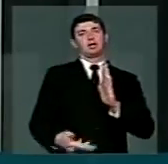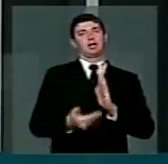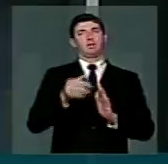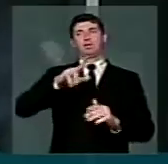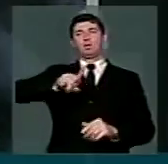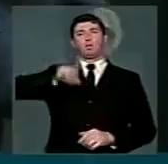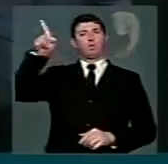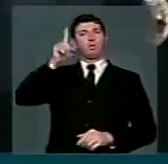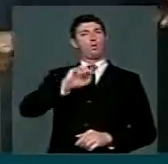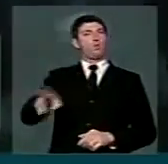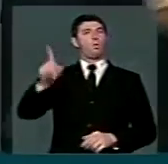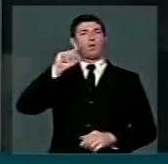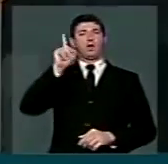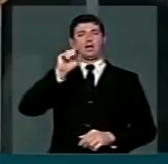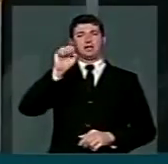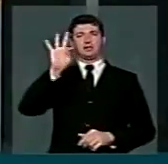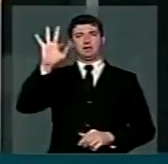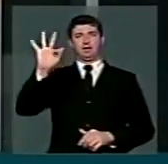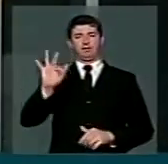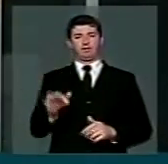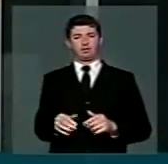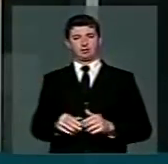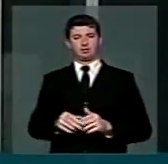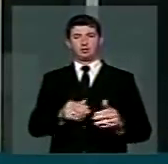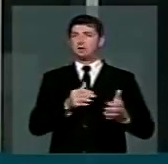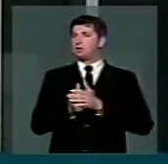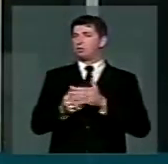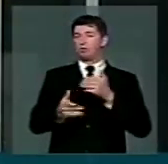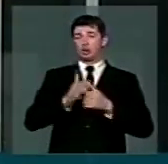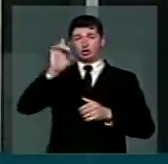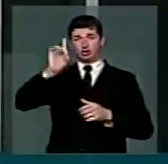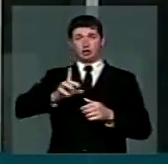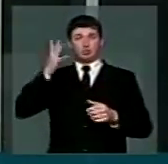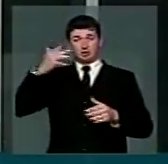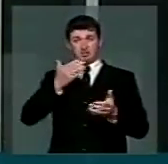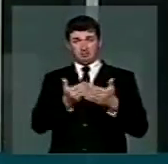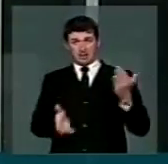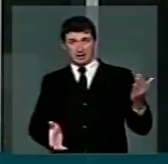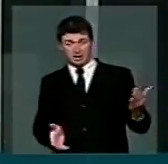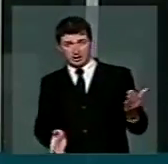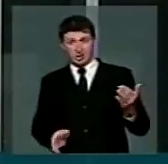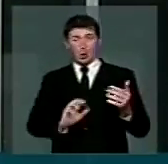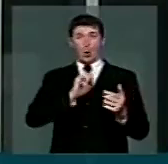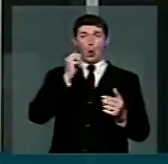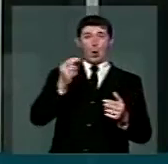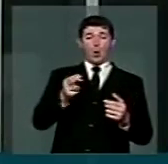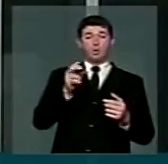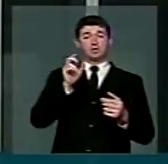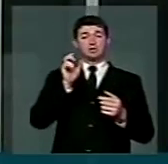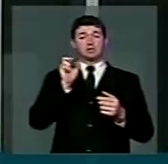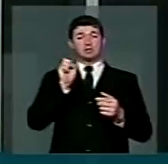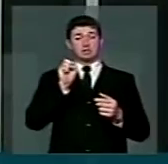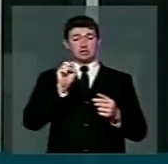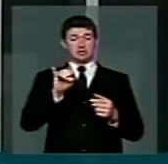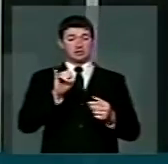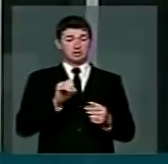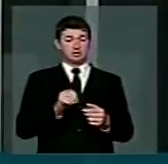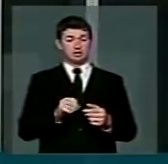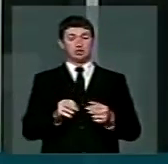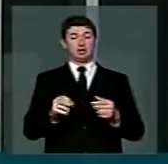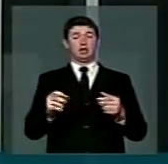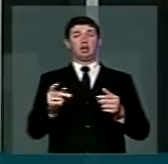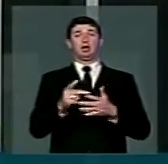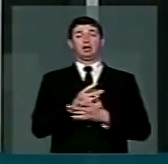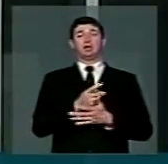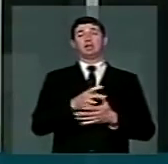Câmara dos Deputados, seja pela perda dos direitos políticos, seja pelos efeitos decorrentes de uma